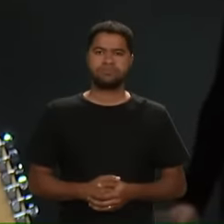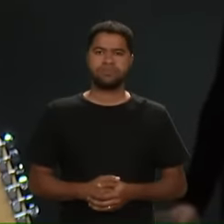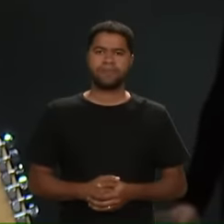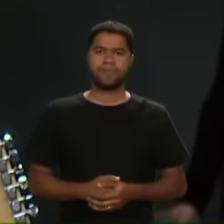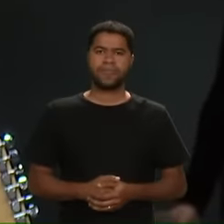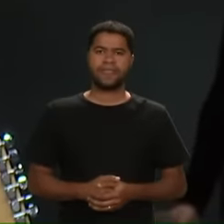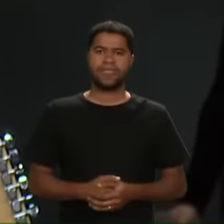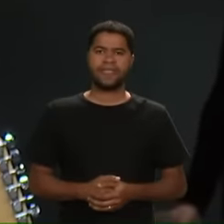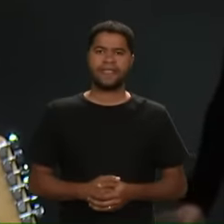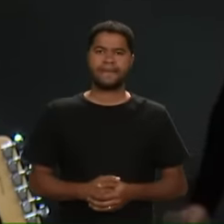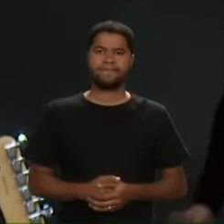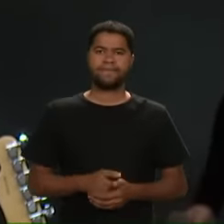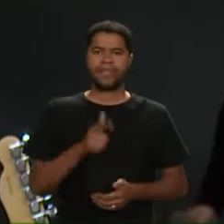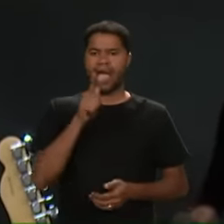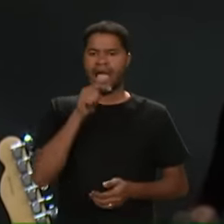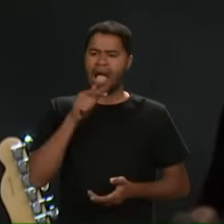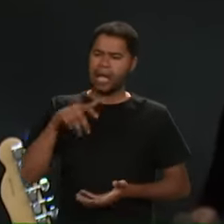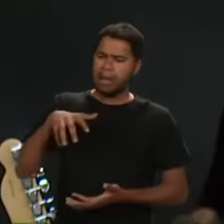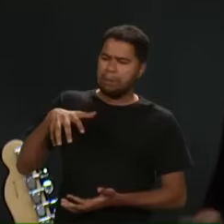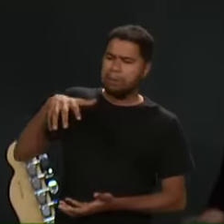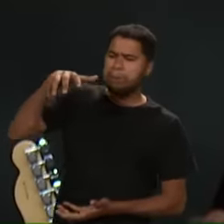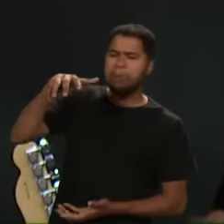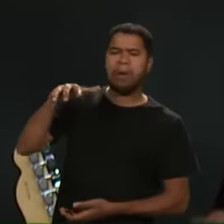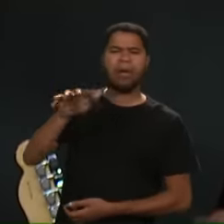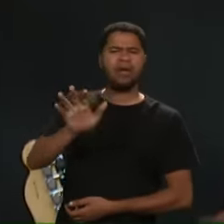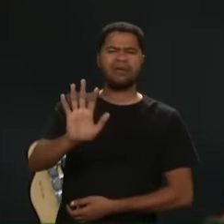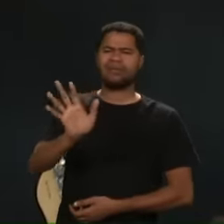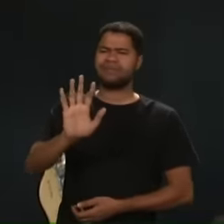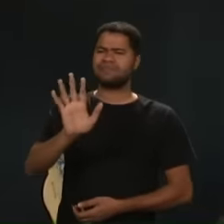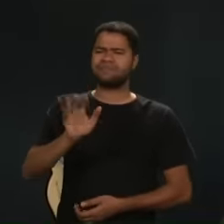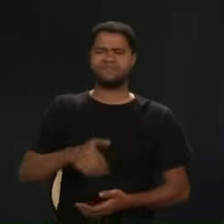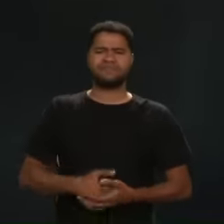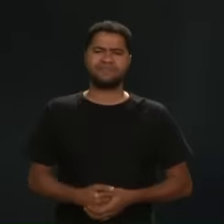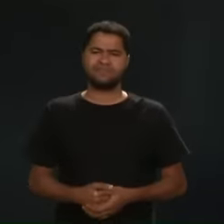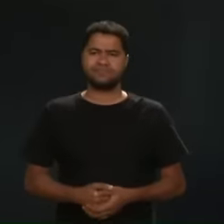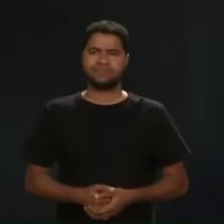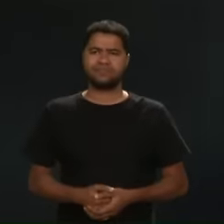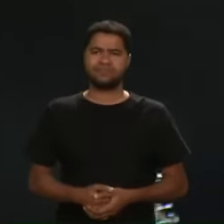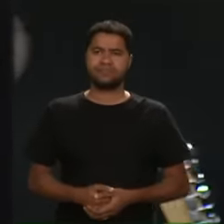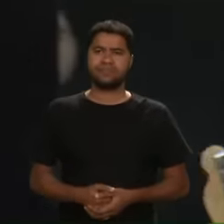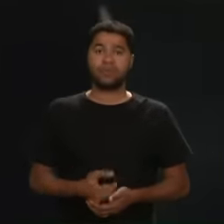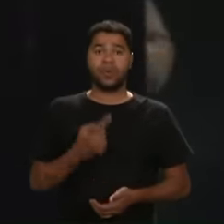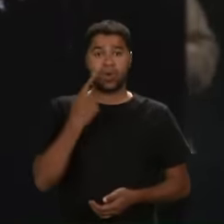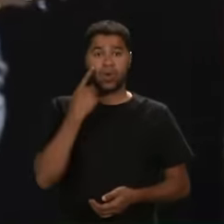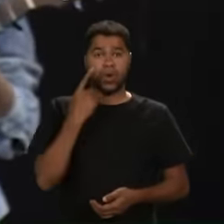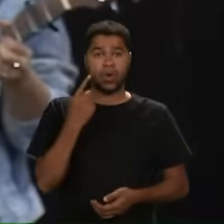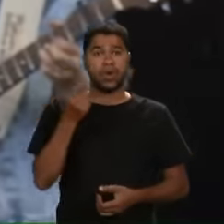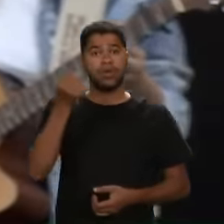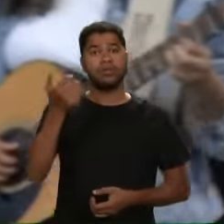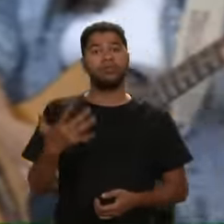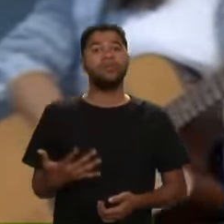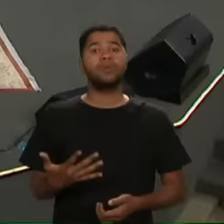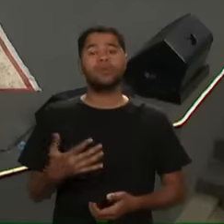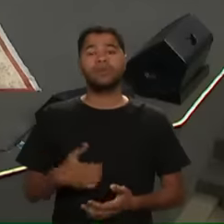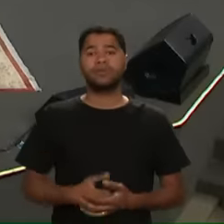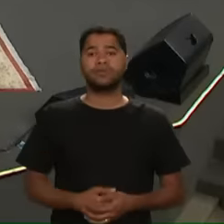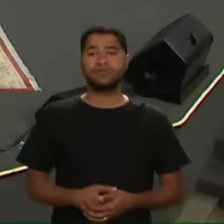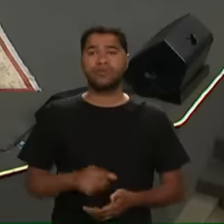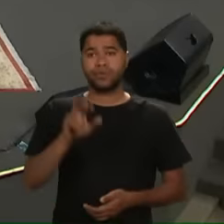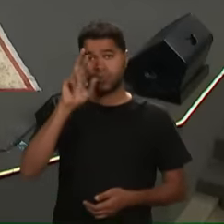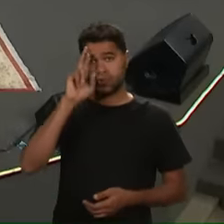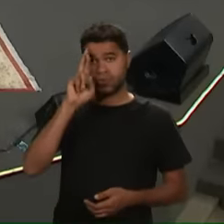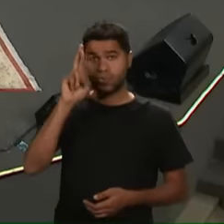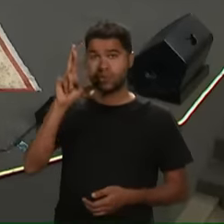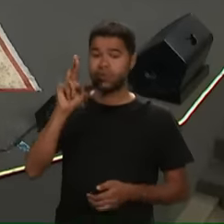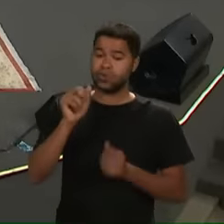Não Tinha Galão De Água Nada Disso Olha o que O Senhor Diz O Senhor